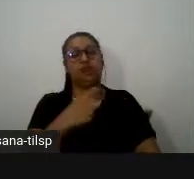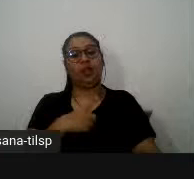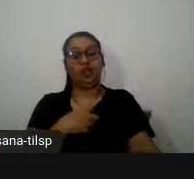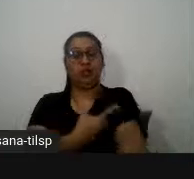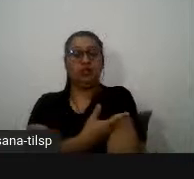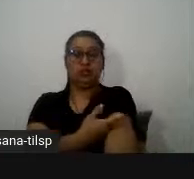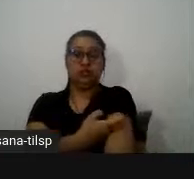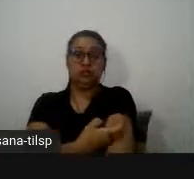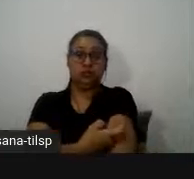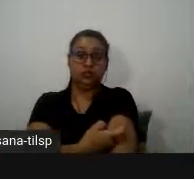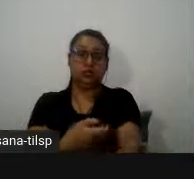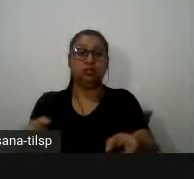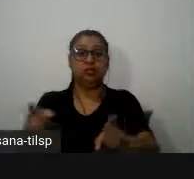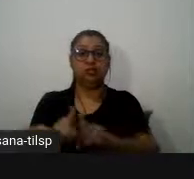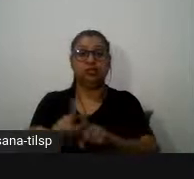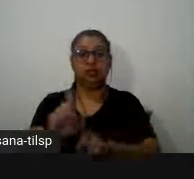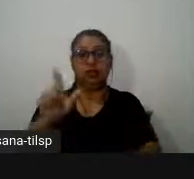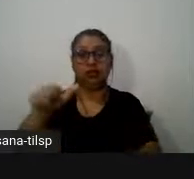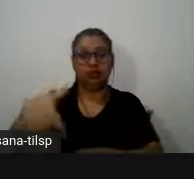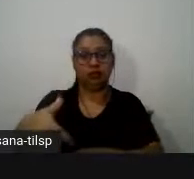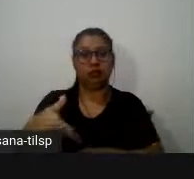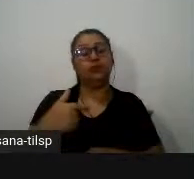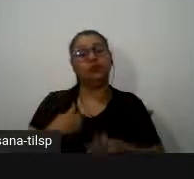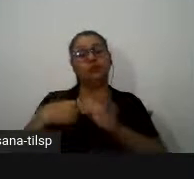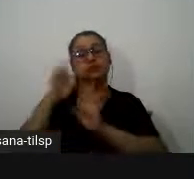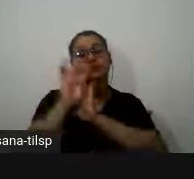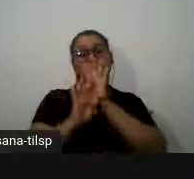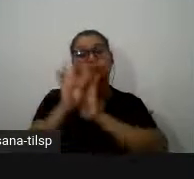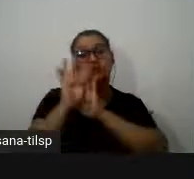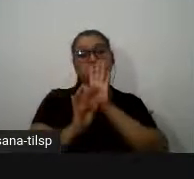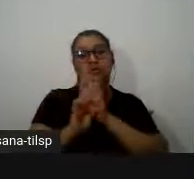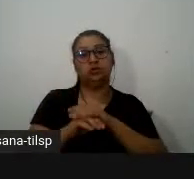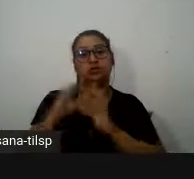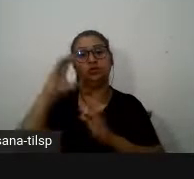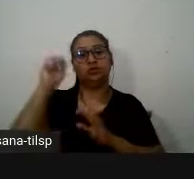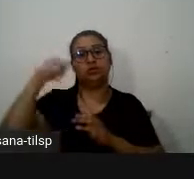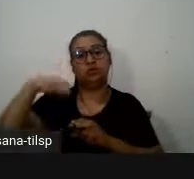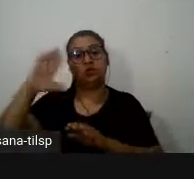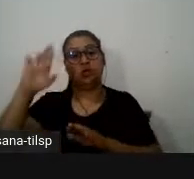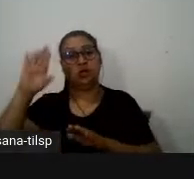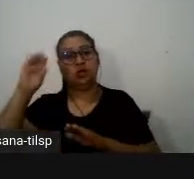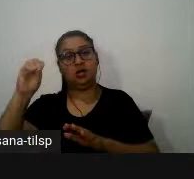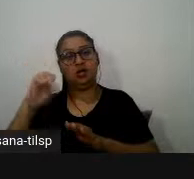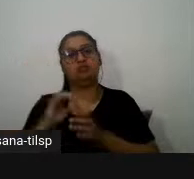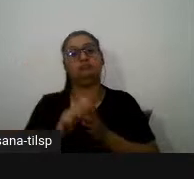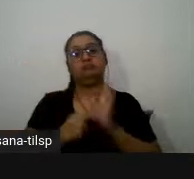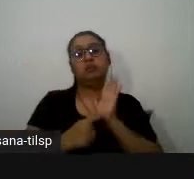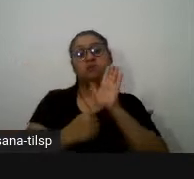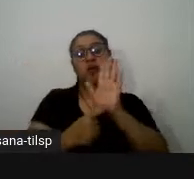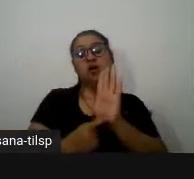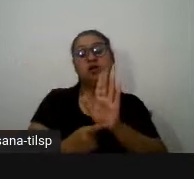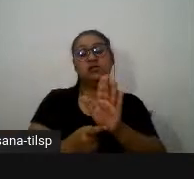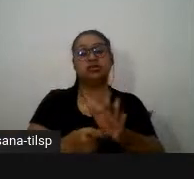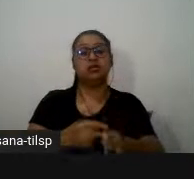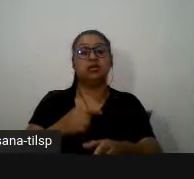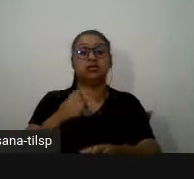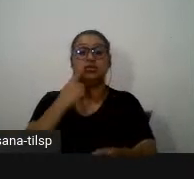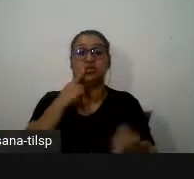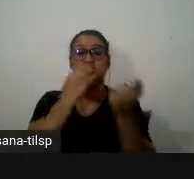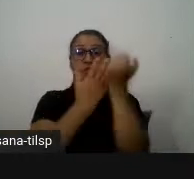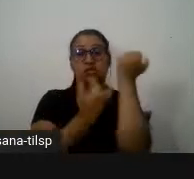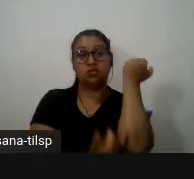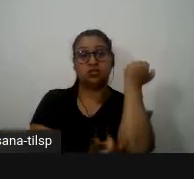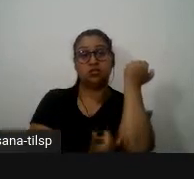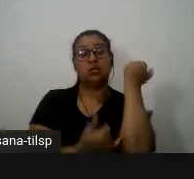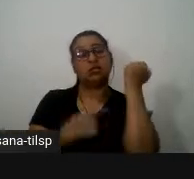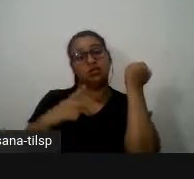e depois em termos textuais temos cancro amostras de sangue serão eficientes as amostras